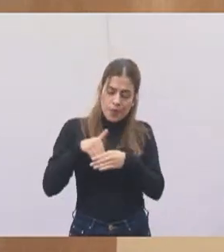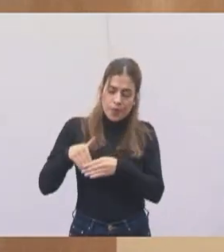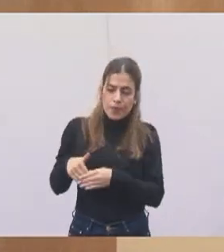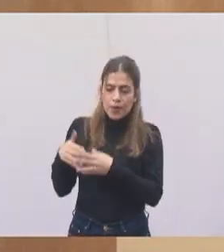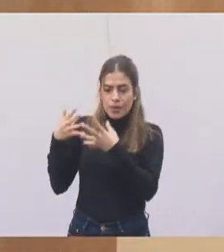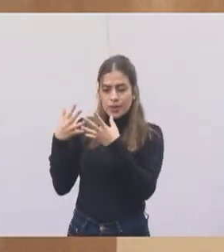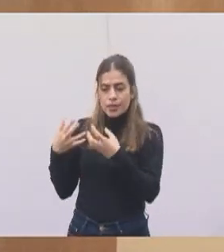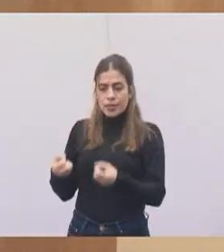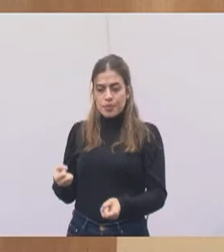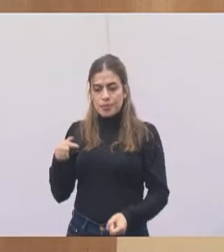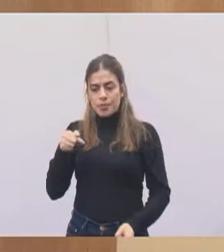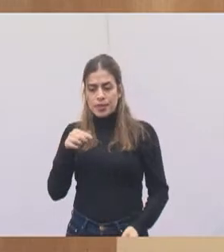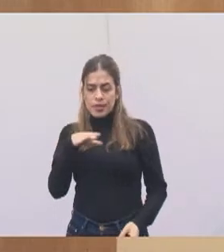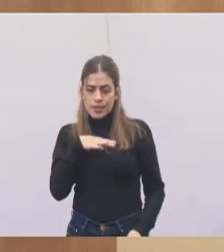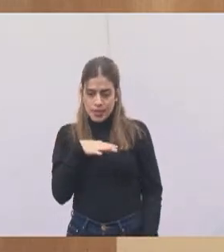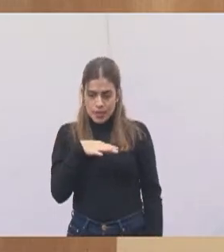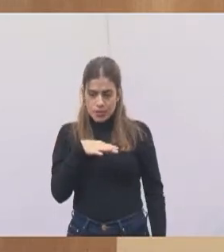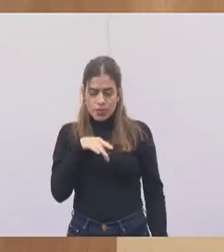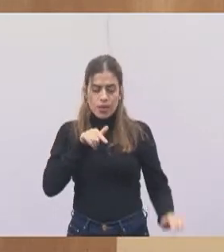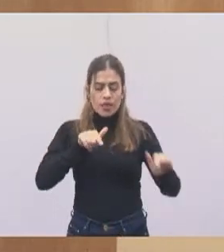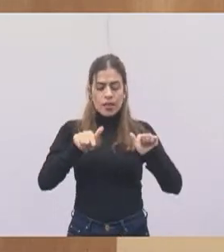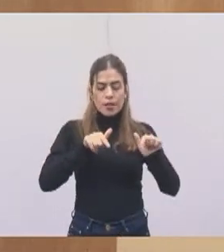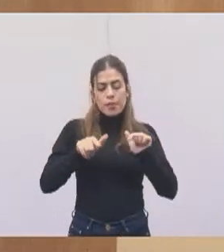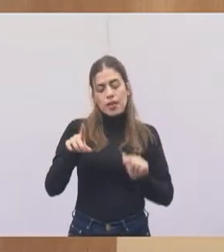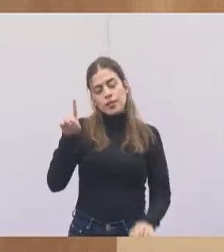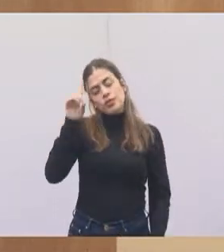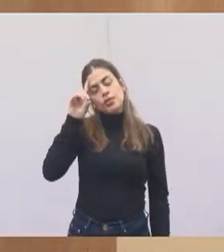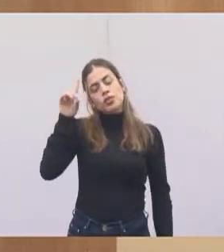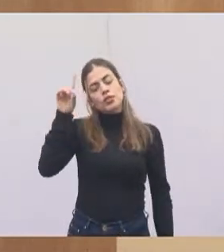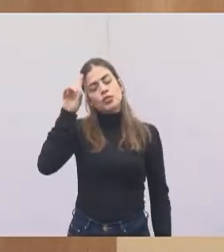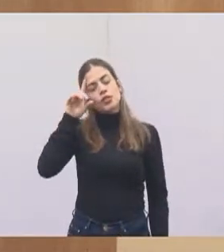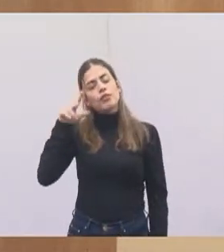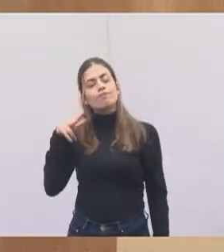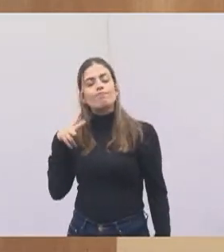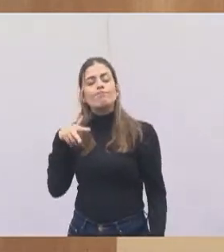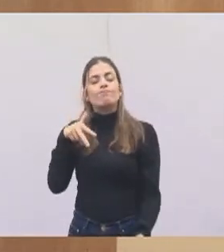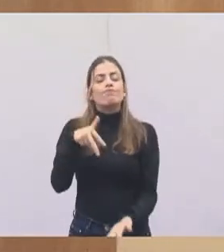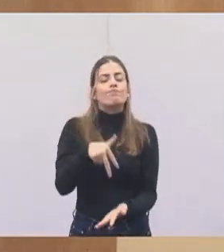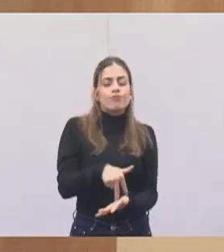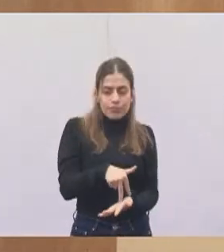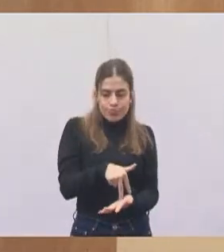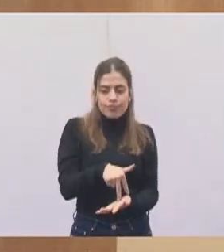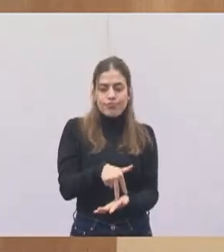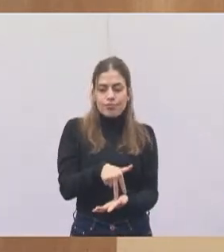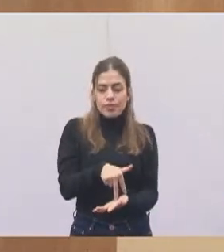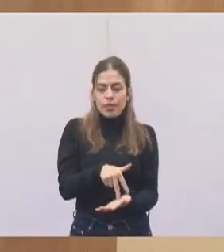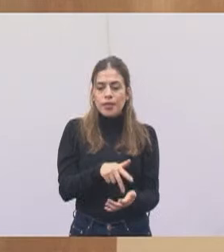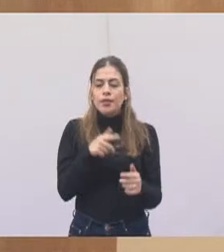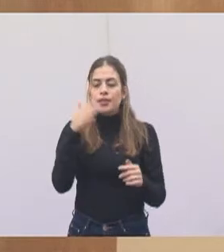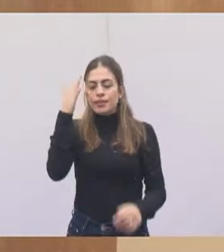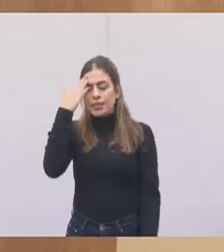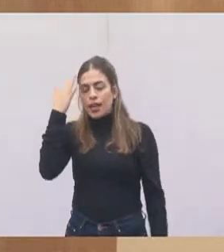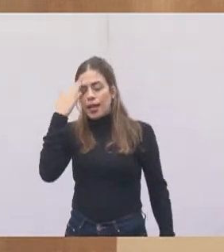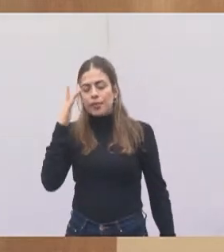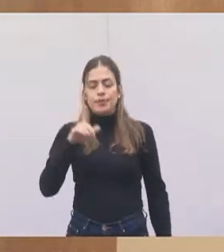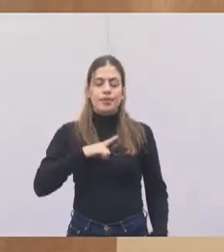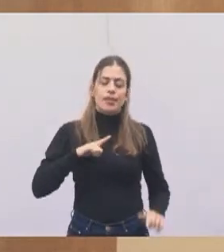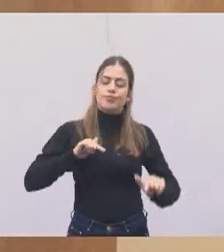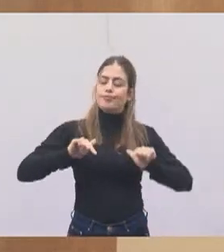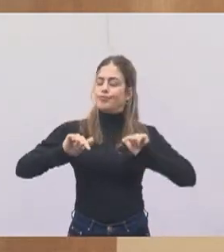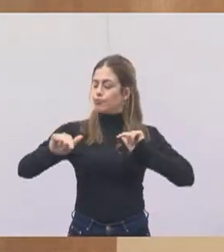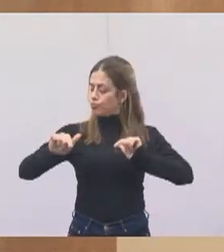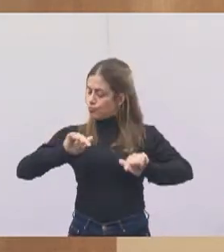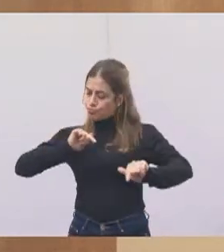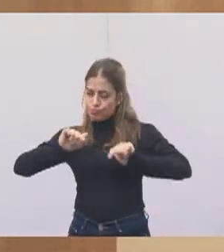nessa cidade, é trabalhar para você no dia a dia e vamos continuar firme com o pé no chão, porque a gente sabe que tem muito serviço e nós